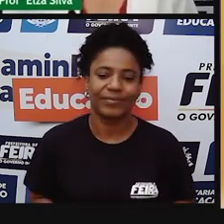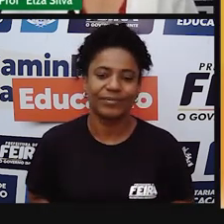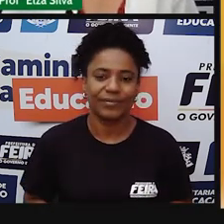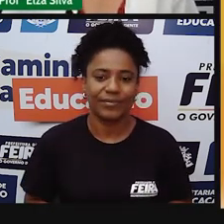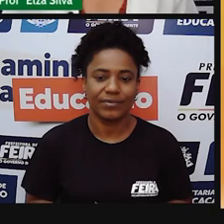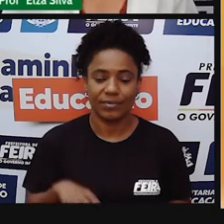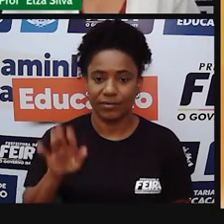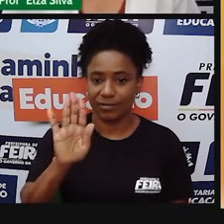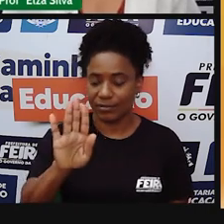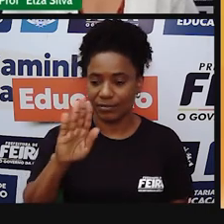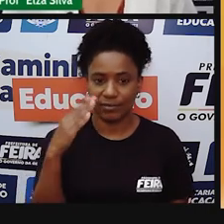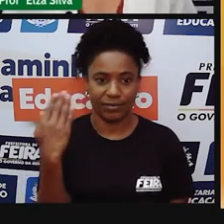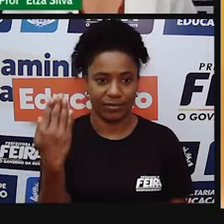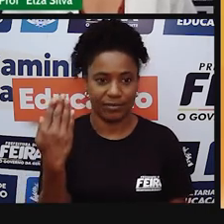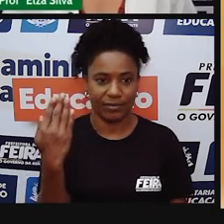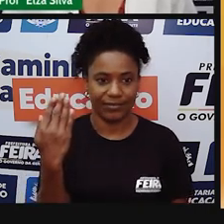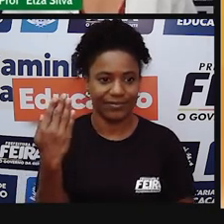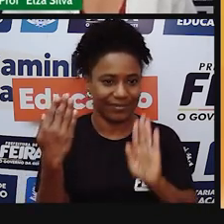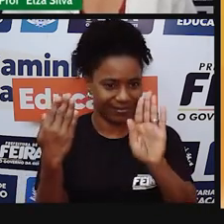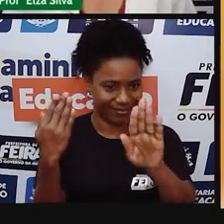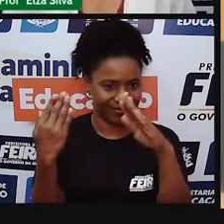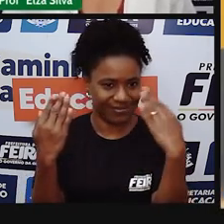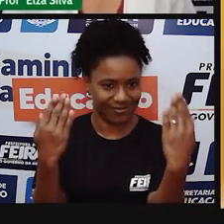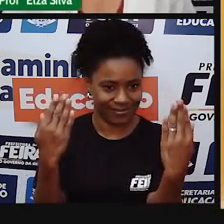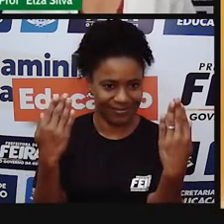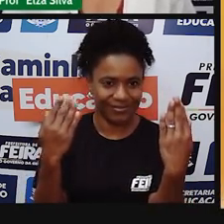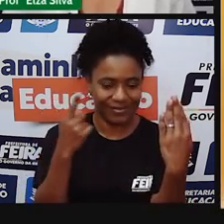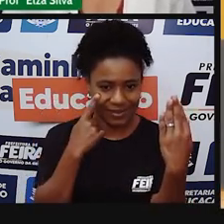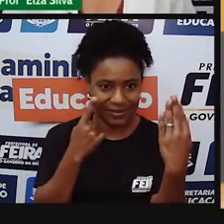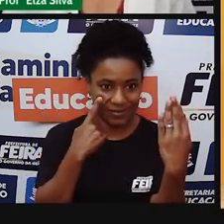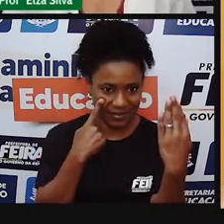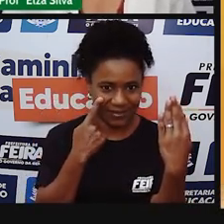Então, atrás dessas cartas você tem